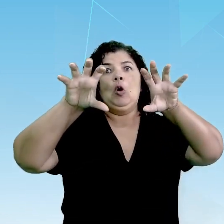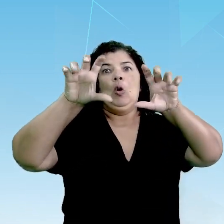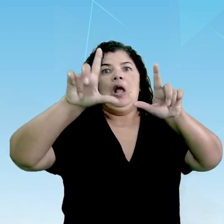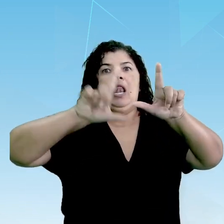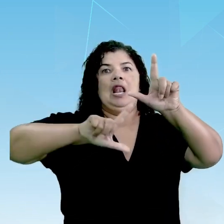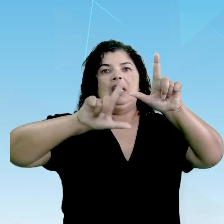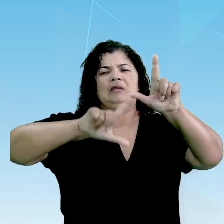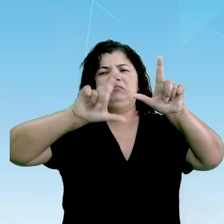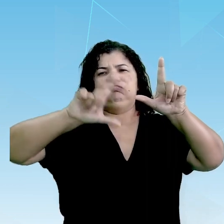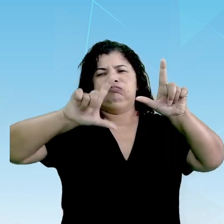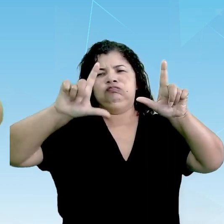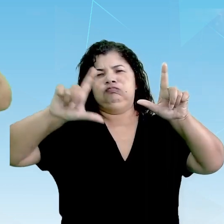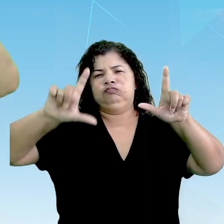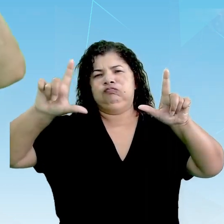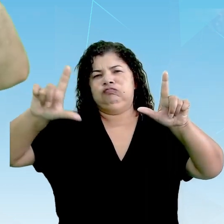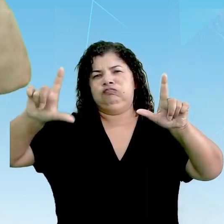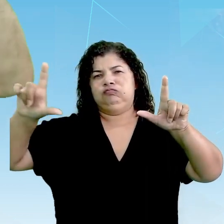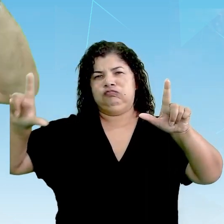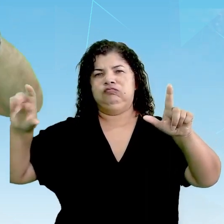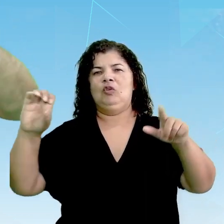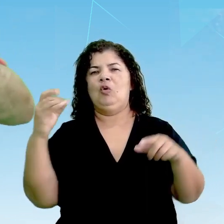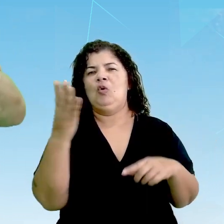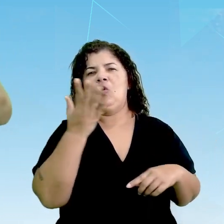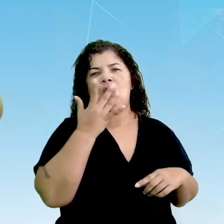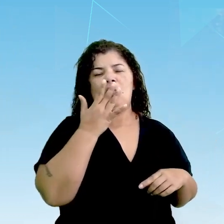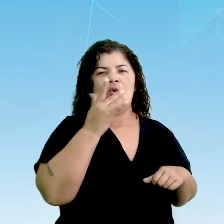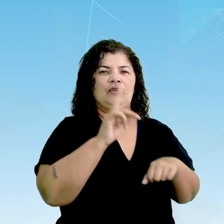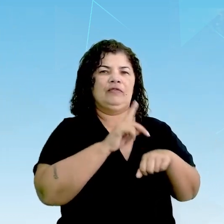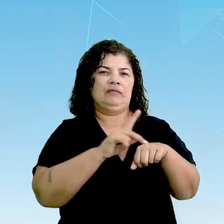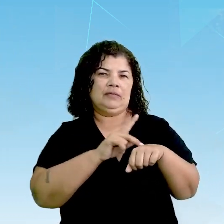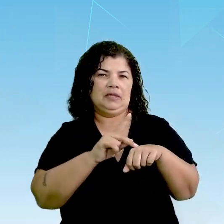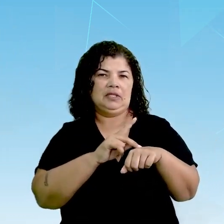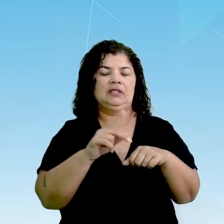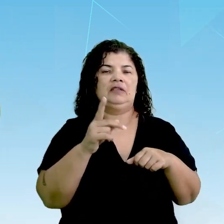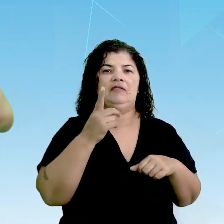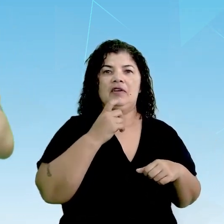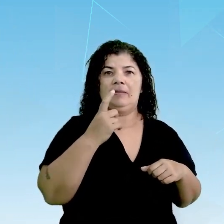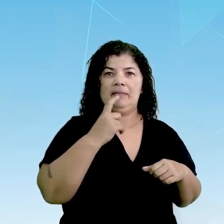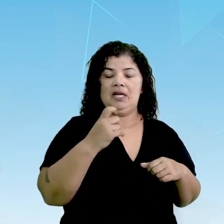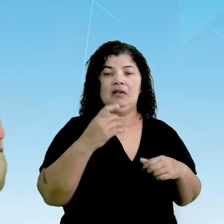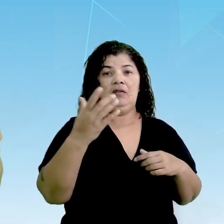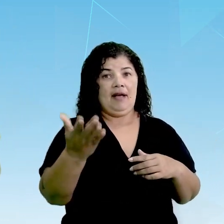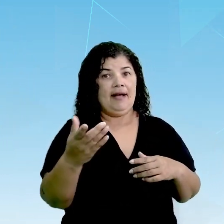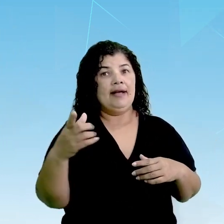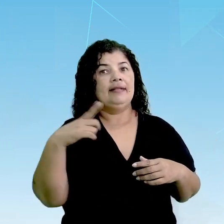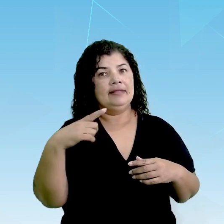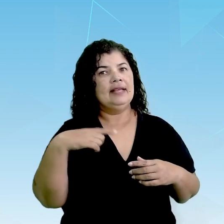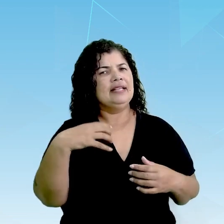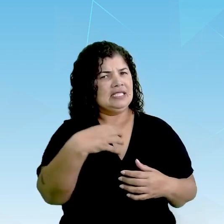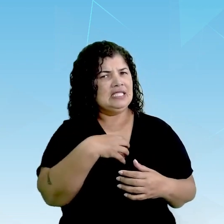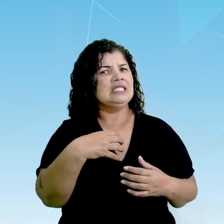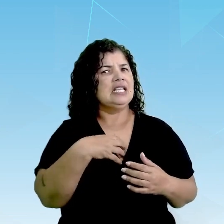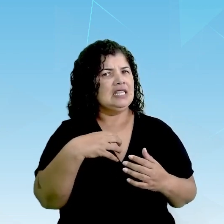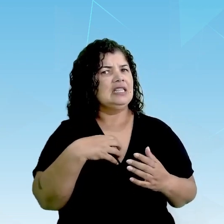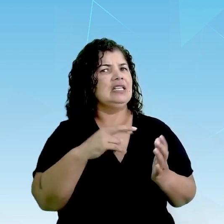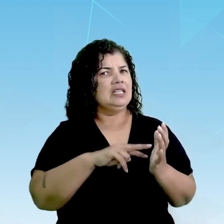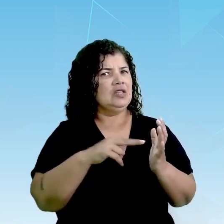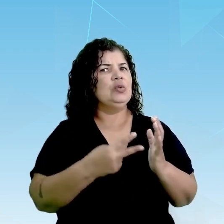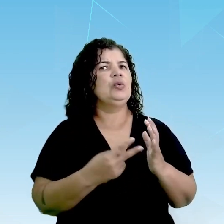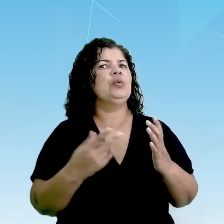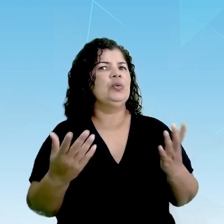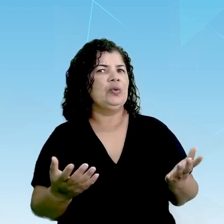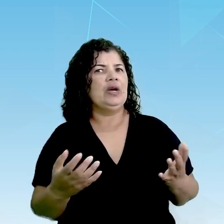trêmulas, ou as cores, o preto e o vermelho. Aquilo tem um efeito de sentido. As letras